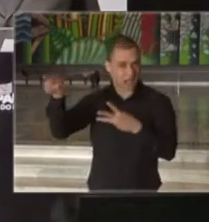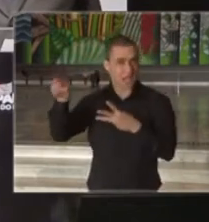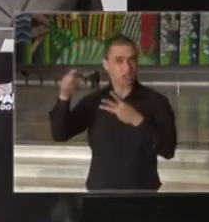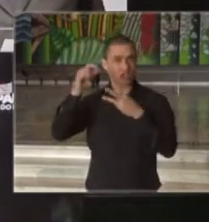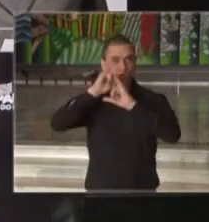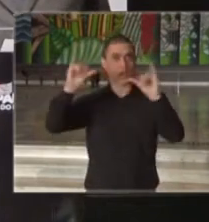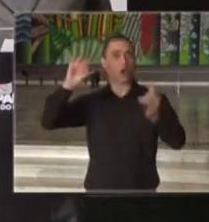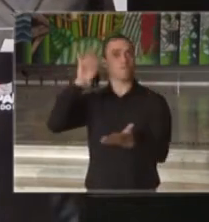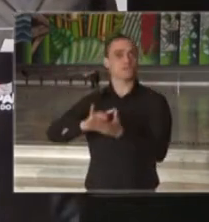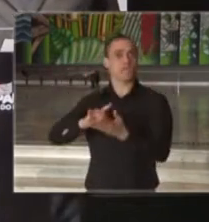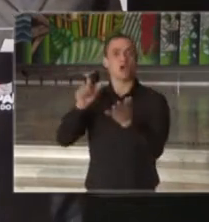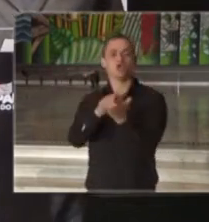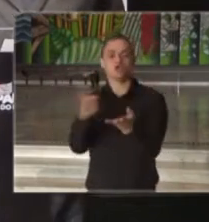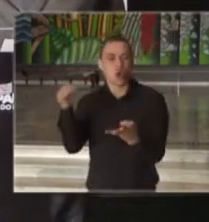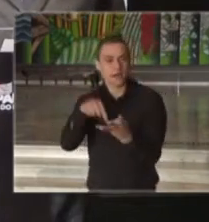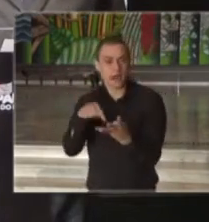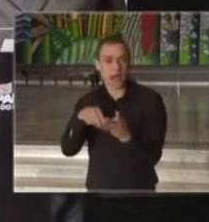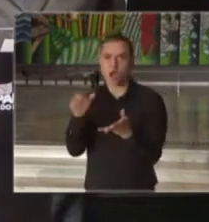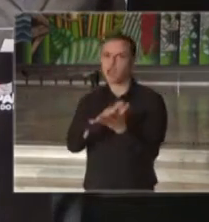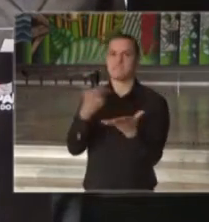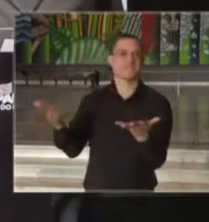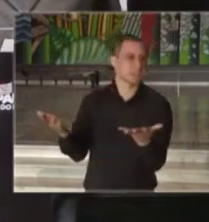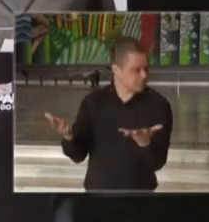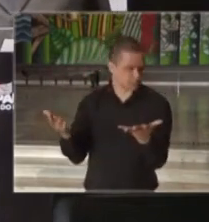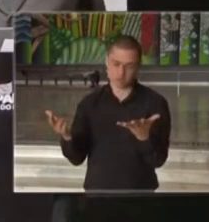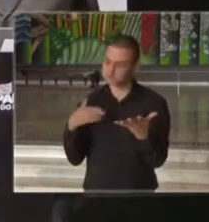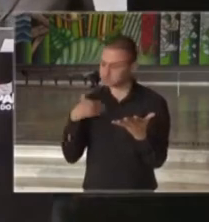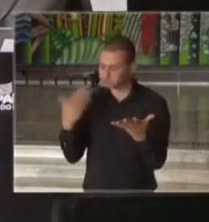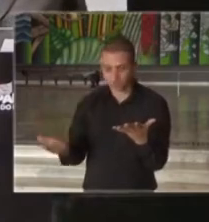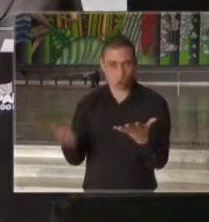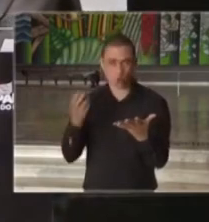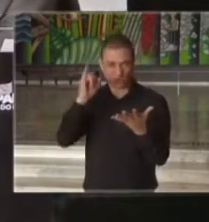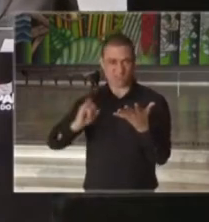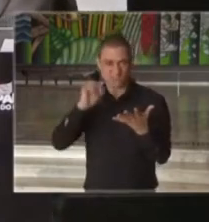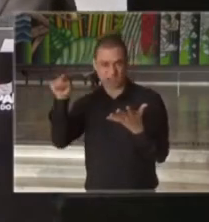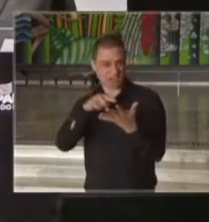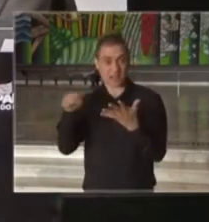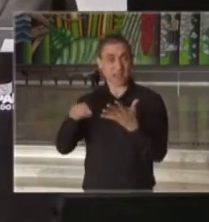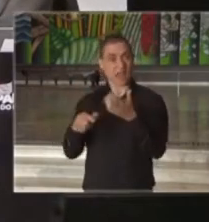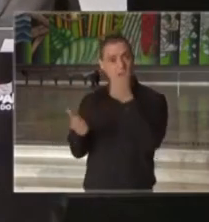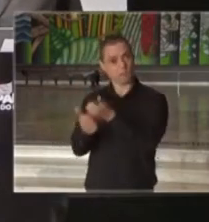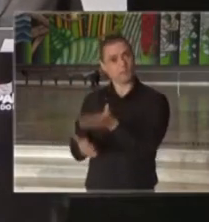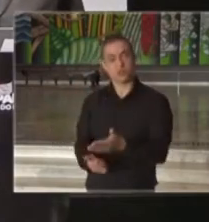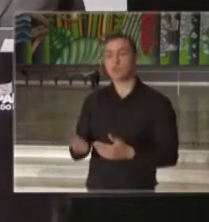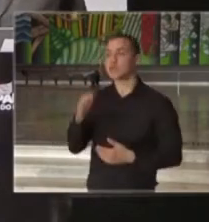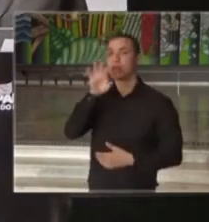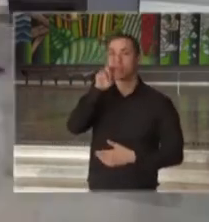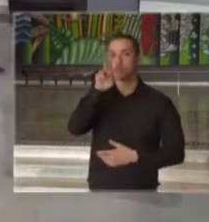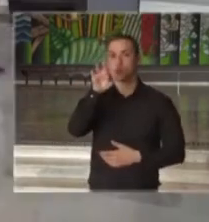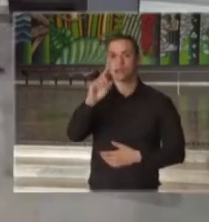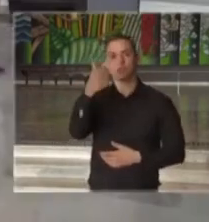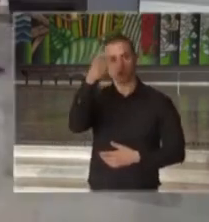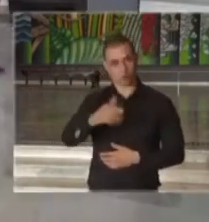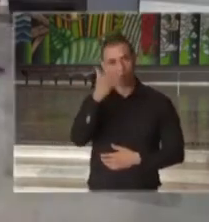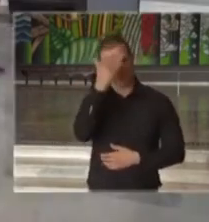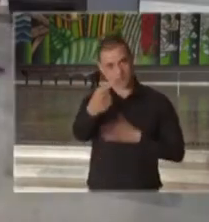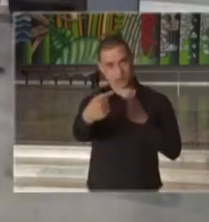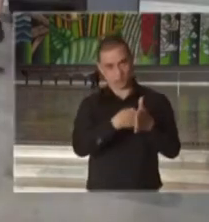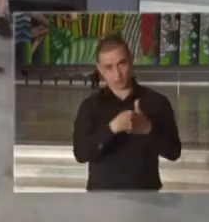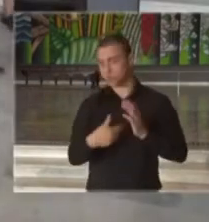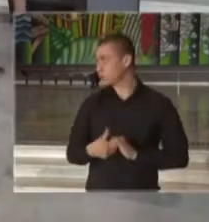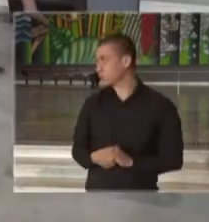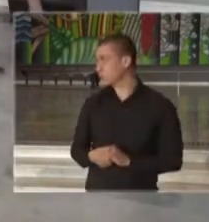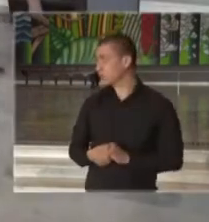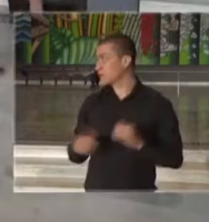notícias, pelos jornais, por revistas, na versão impressa ou eletrônica. Eduarda, mais uma vez, muito obrigado pela sua pergunta.